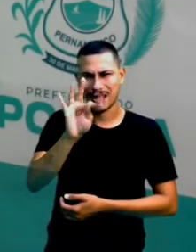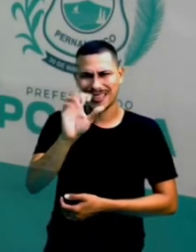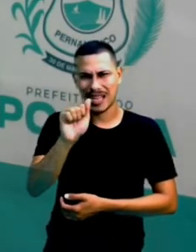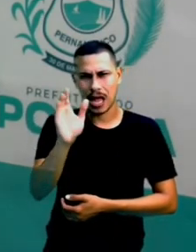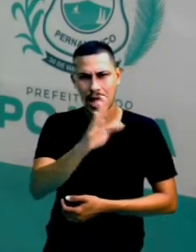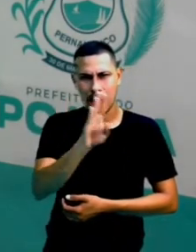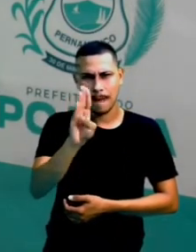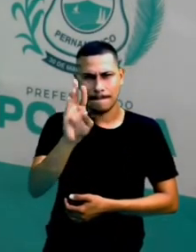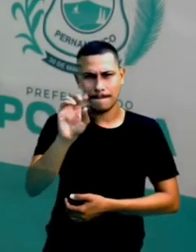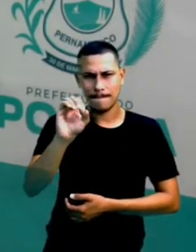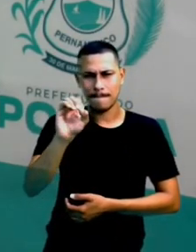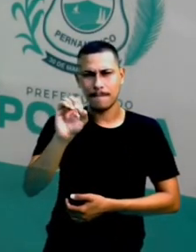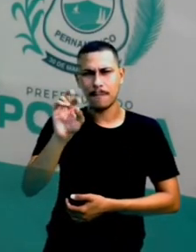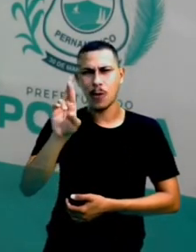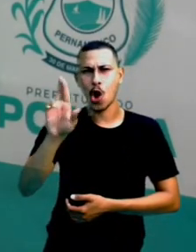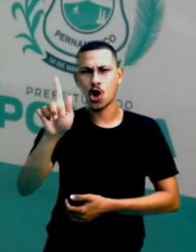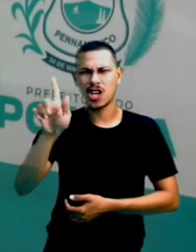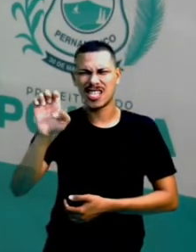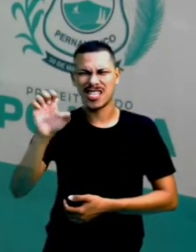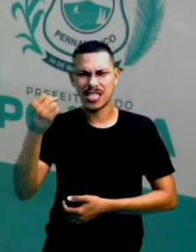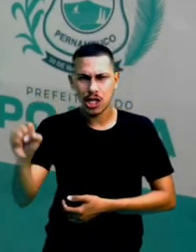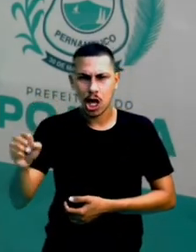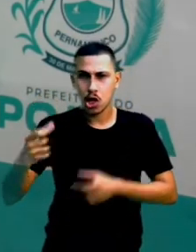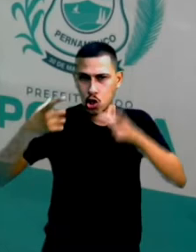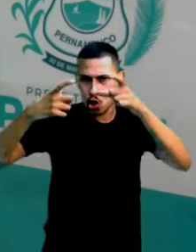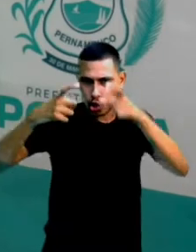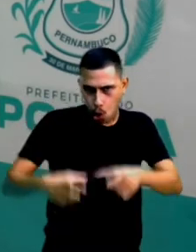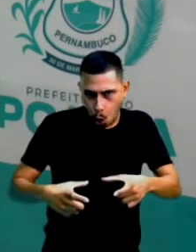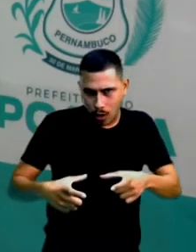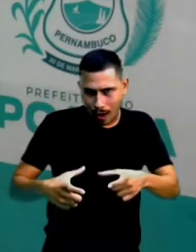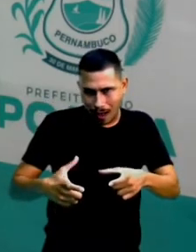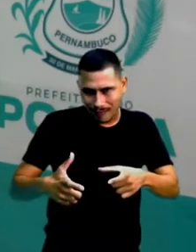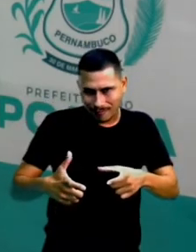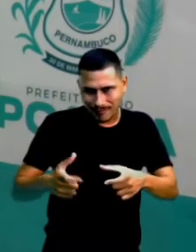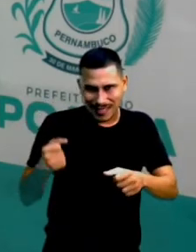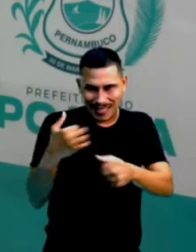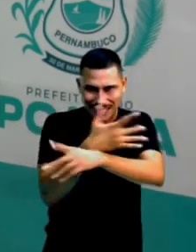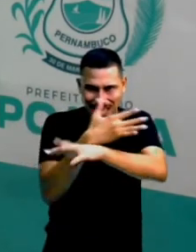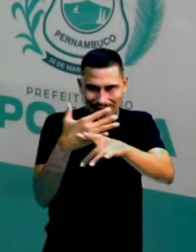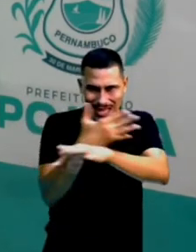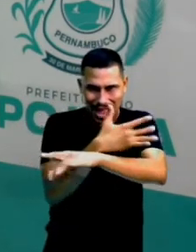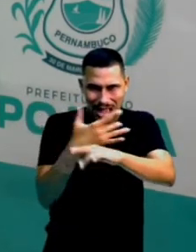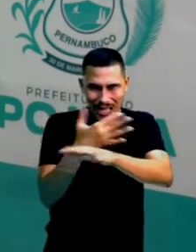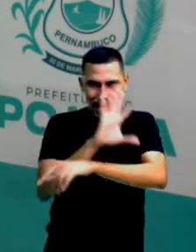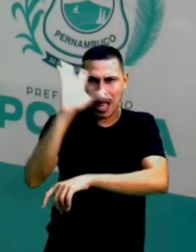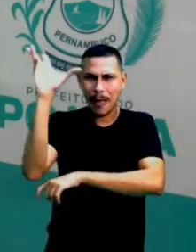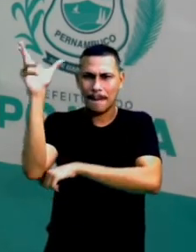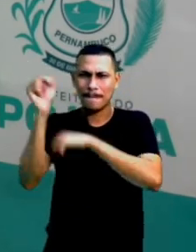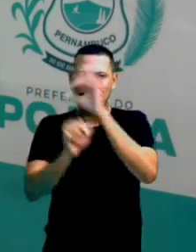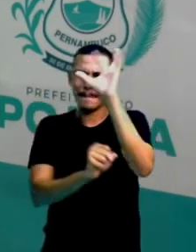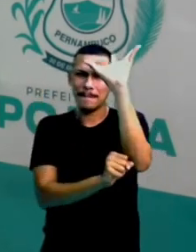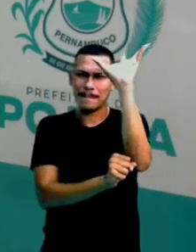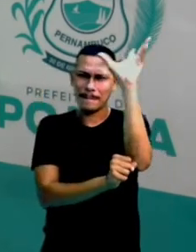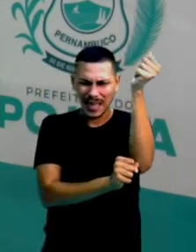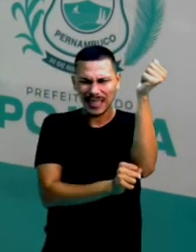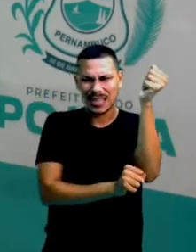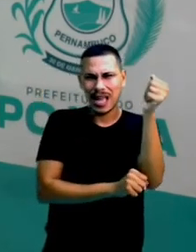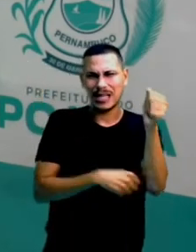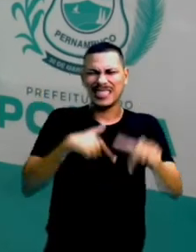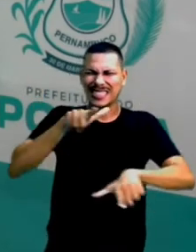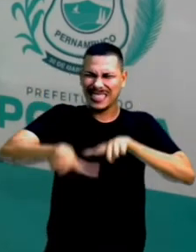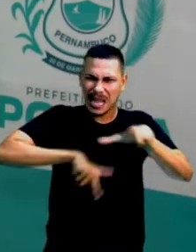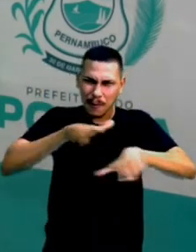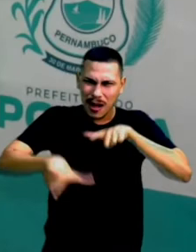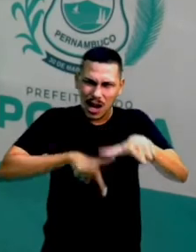Criança de Zona da Mata Como aqui em Pozuca Ele trabalhou no corte da cana Em dez anos de idade